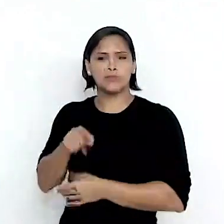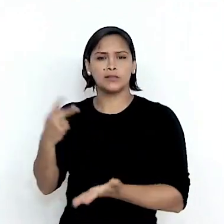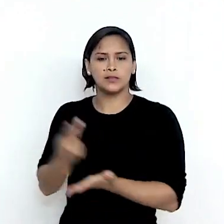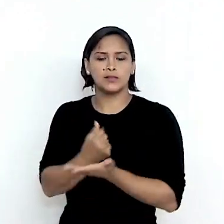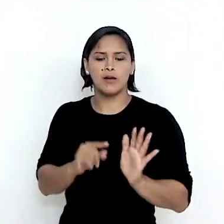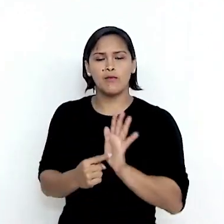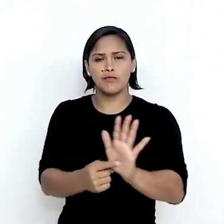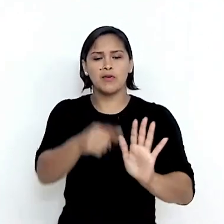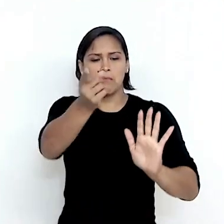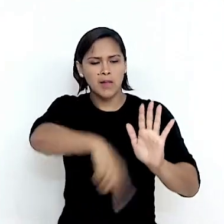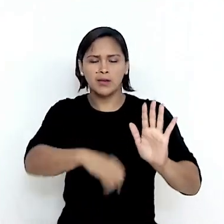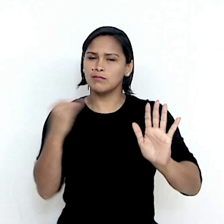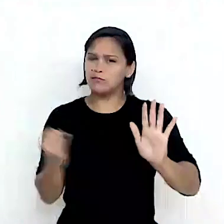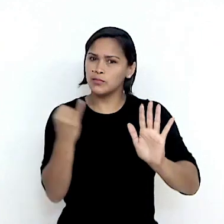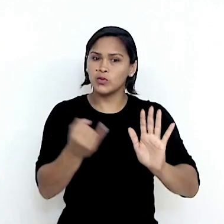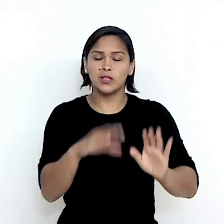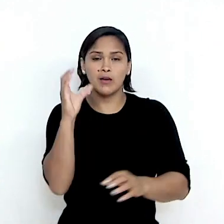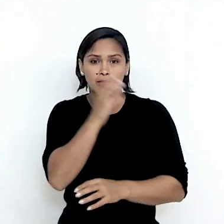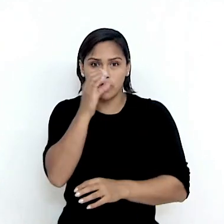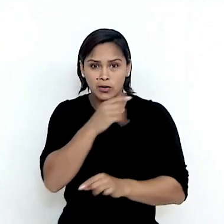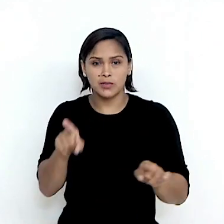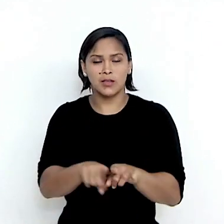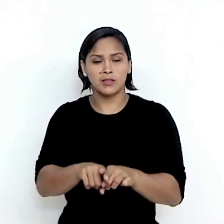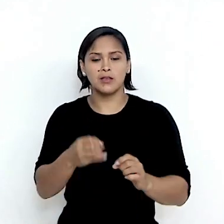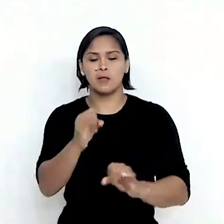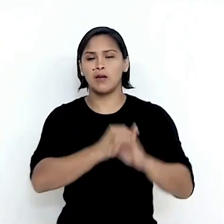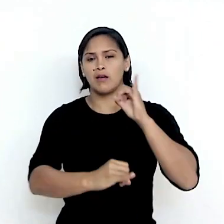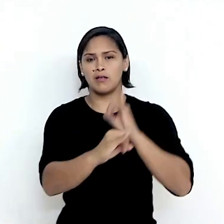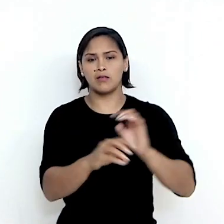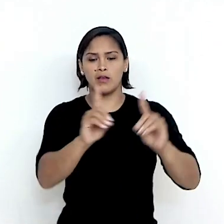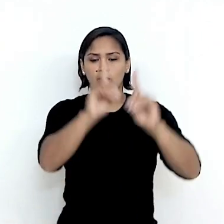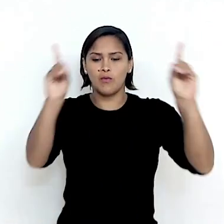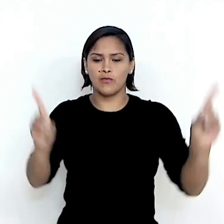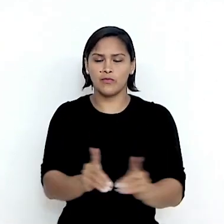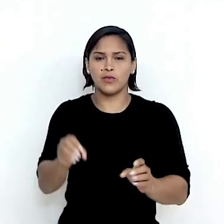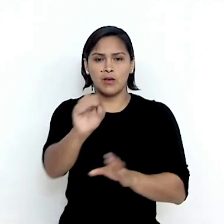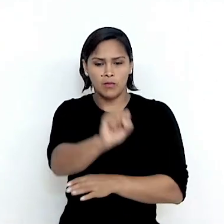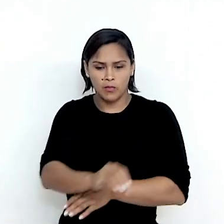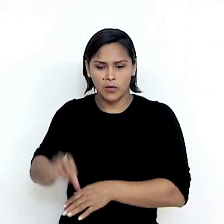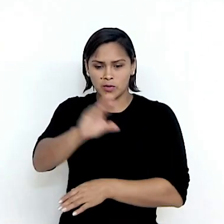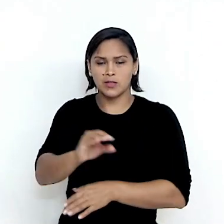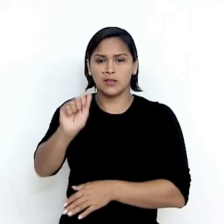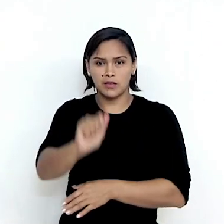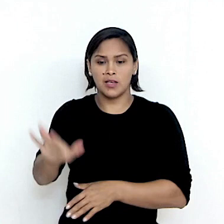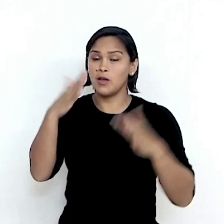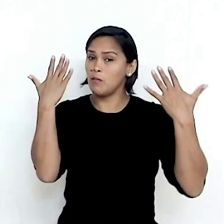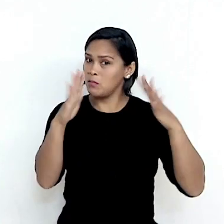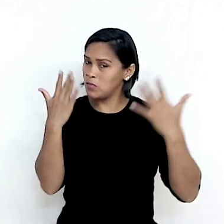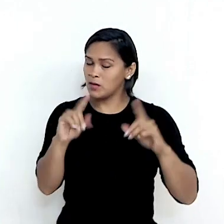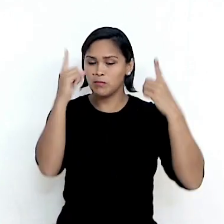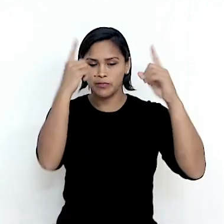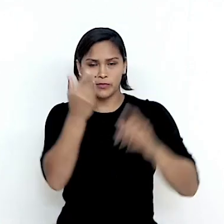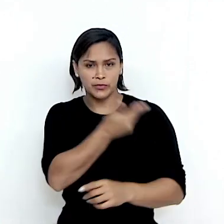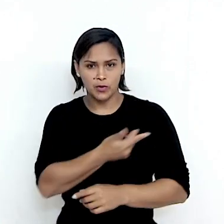trazer mais resiliência e mais velocidade na integração com a Oceania e com a Ásia. Eu parabenizo ao governo chileno pela